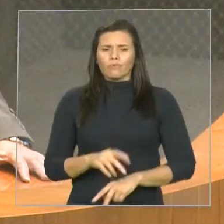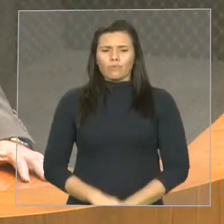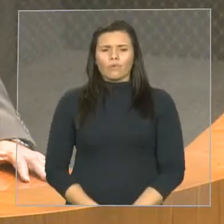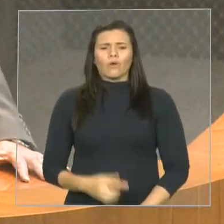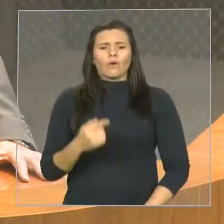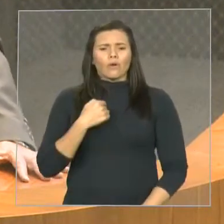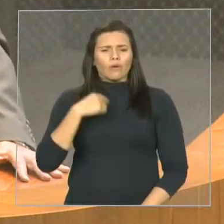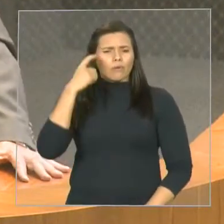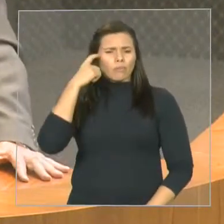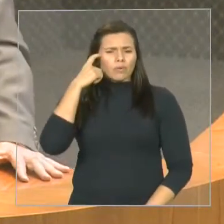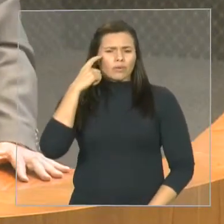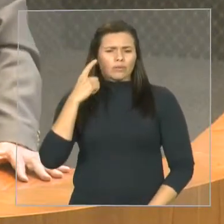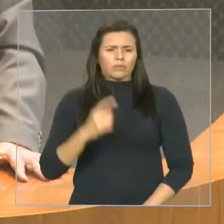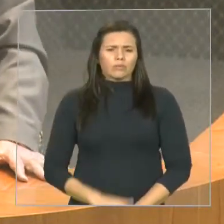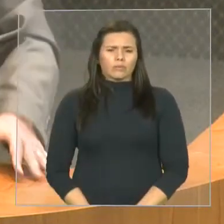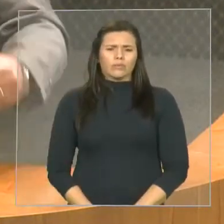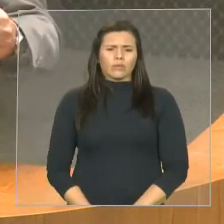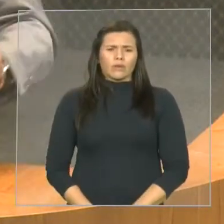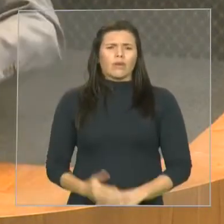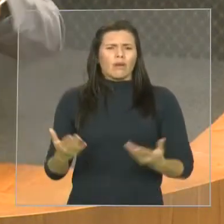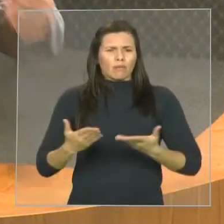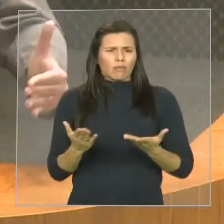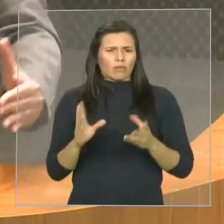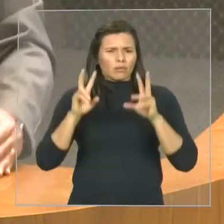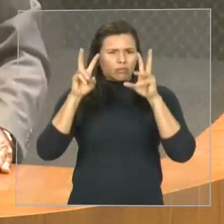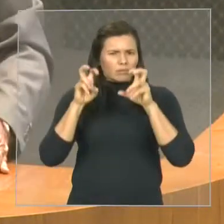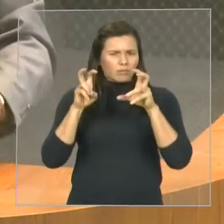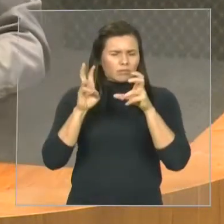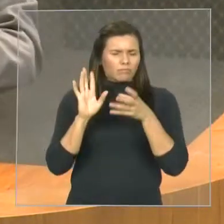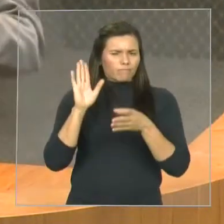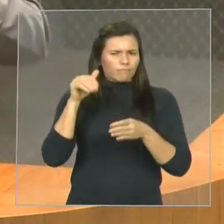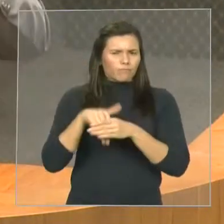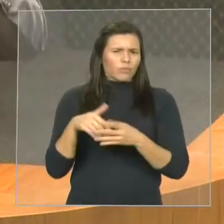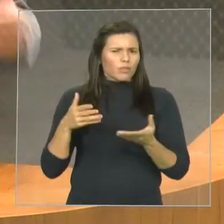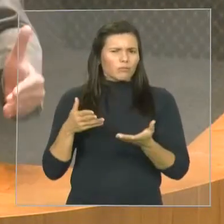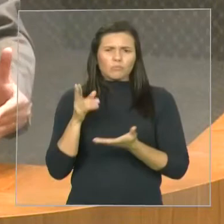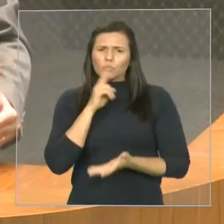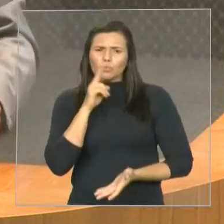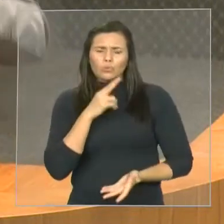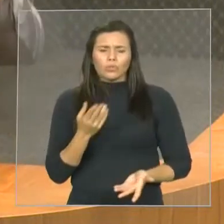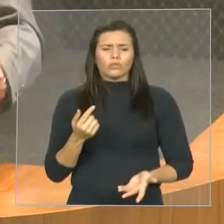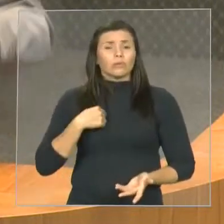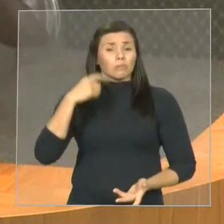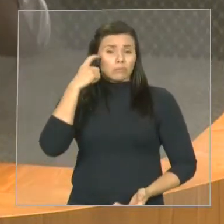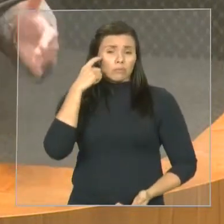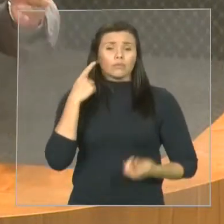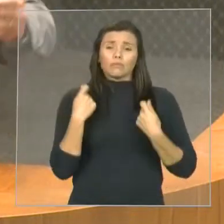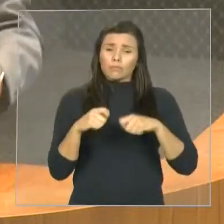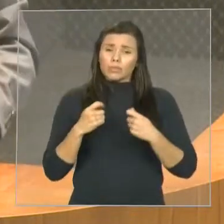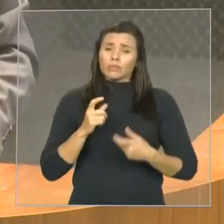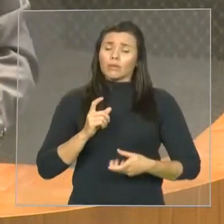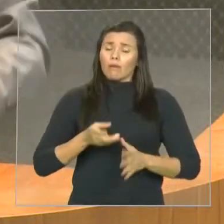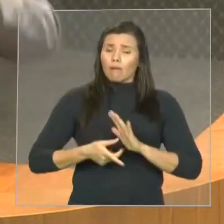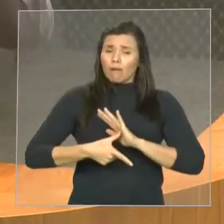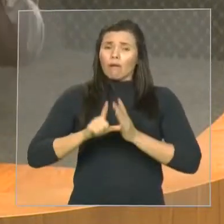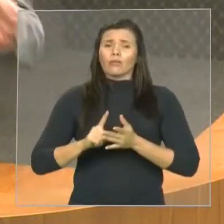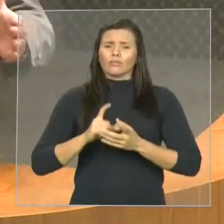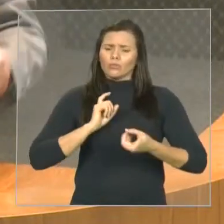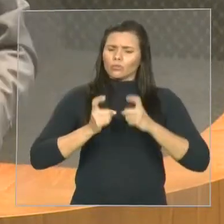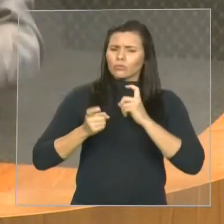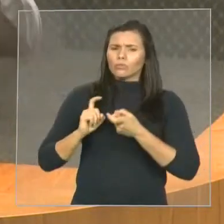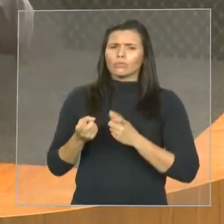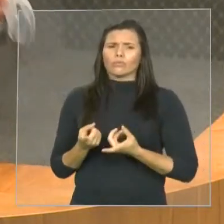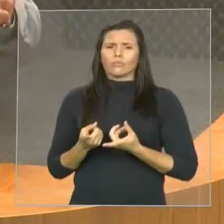essa matéria seja votada de afogadilho. Ela já foi aprimorada, mas pode ser aprimorada muito mais, debatendo com os principais interessados, que são